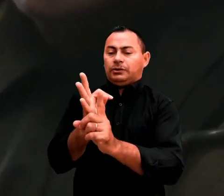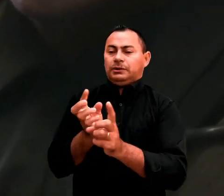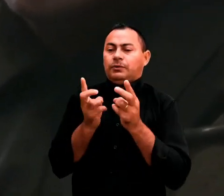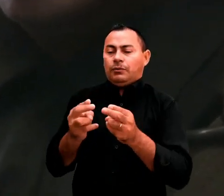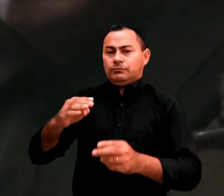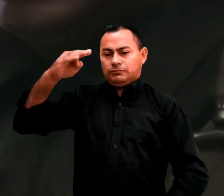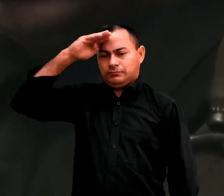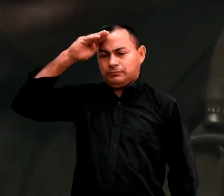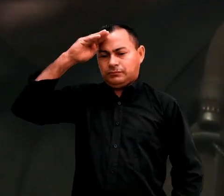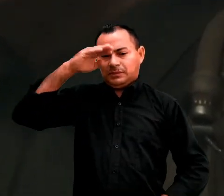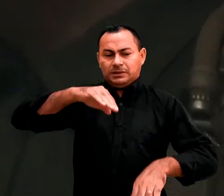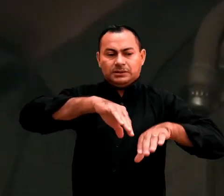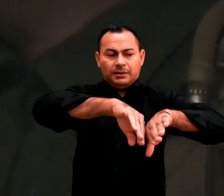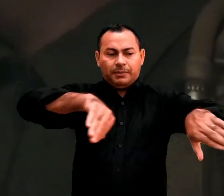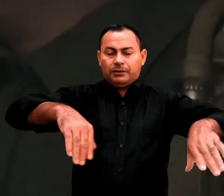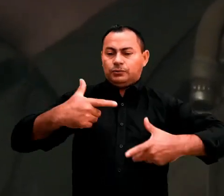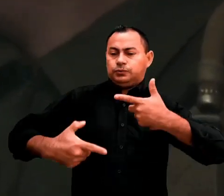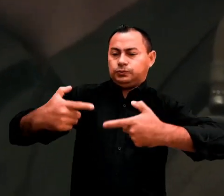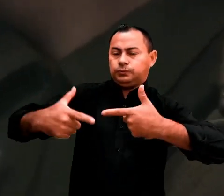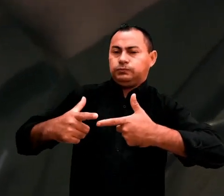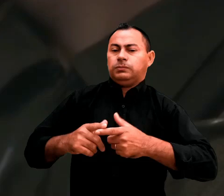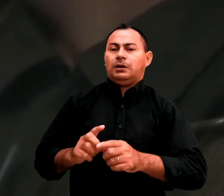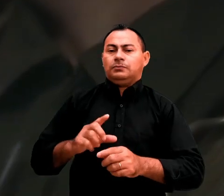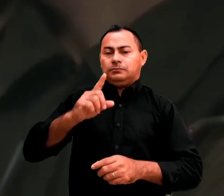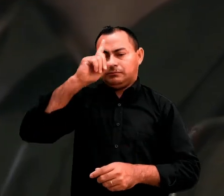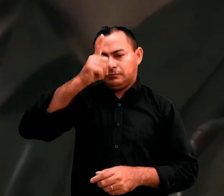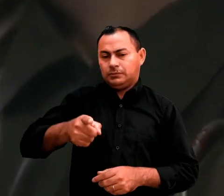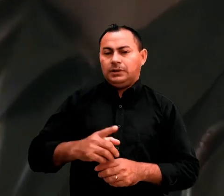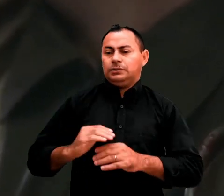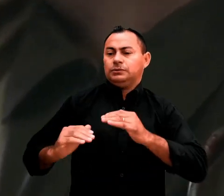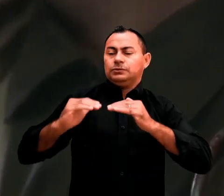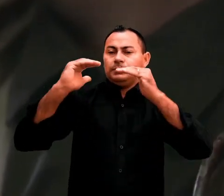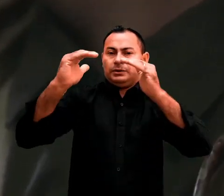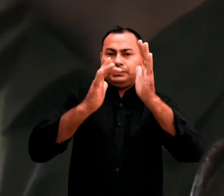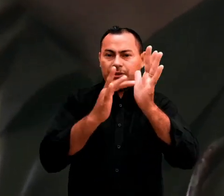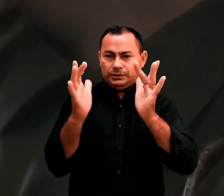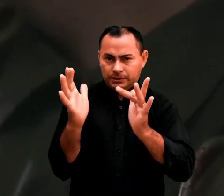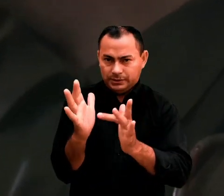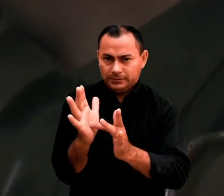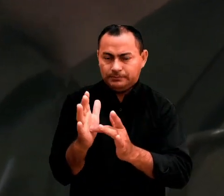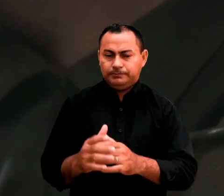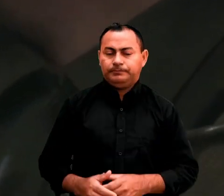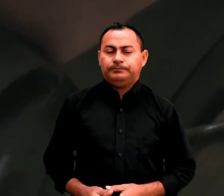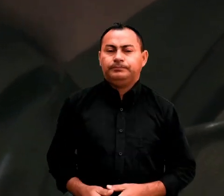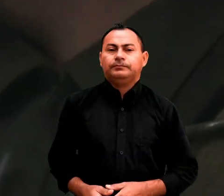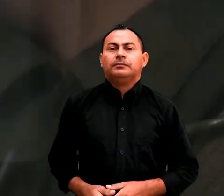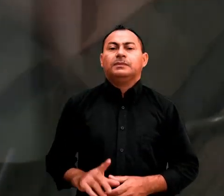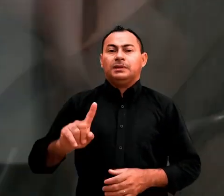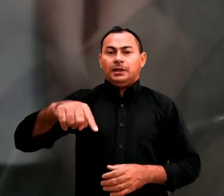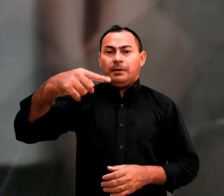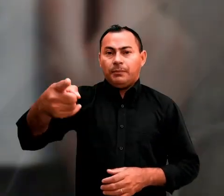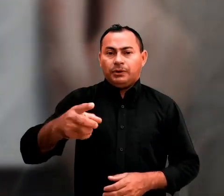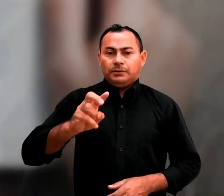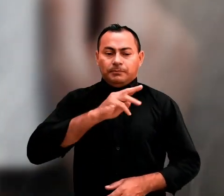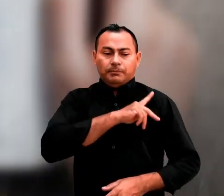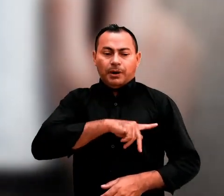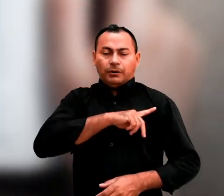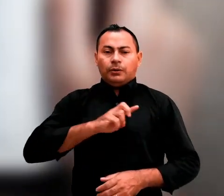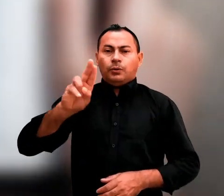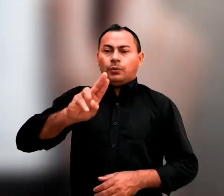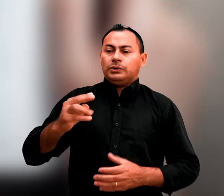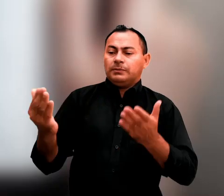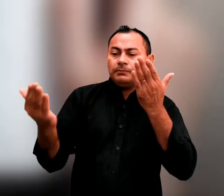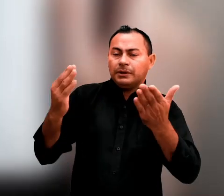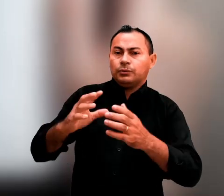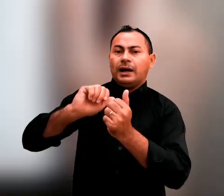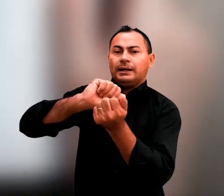como um soldado, separado para lutar uma guerra para o comandante superior, Jesus Cristo. Depois Paulo usa a ilustração